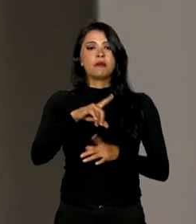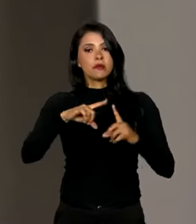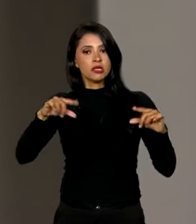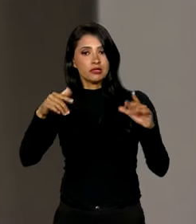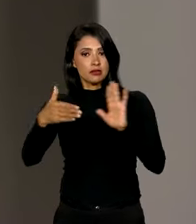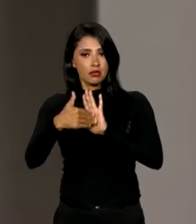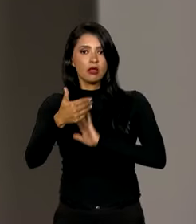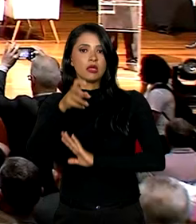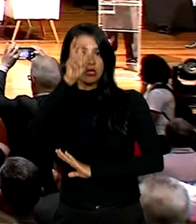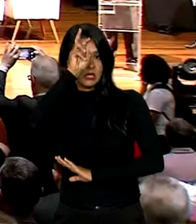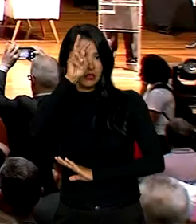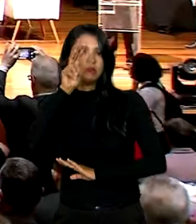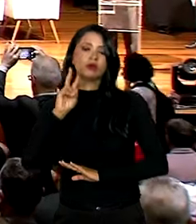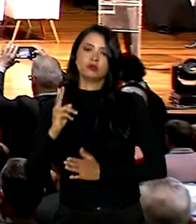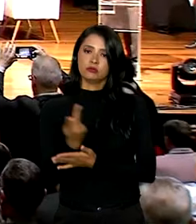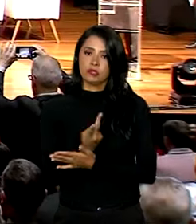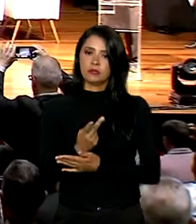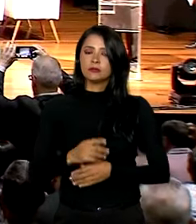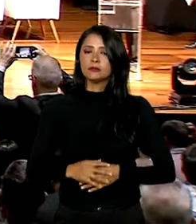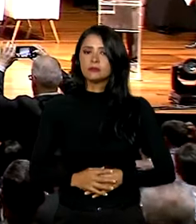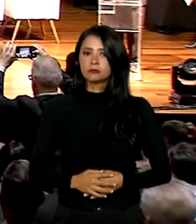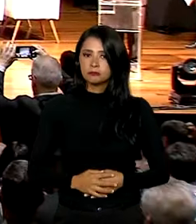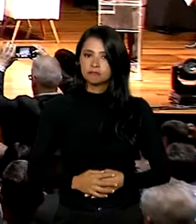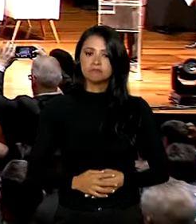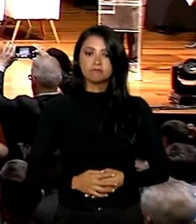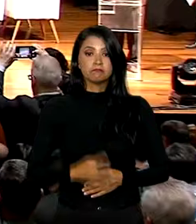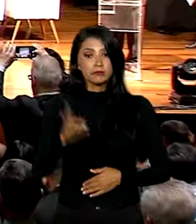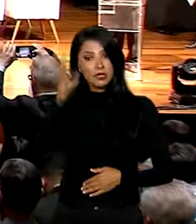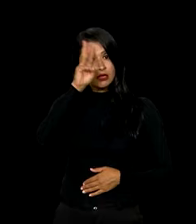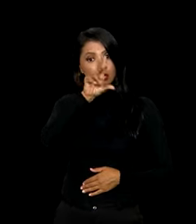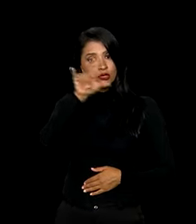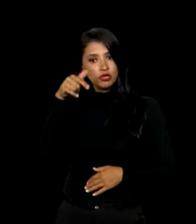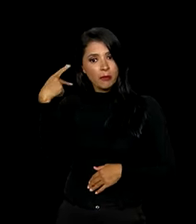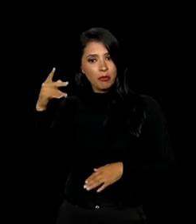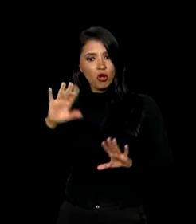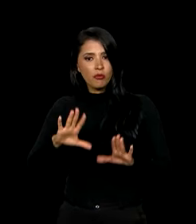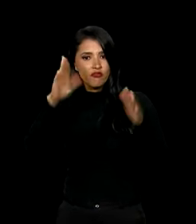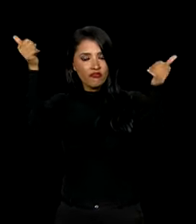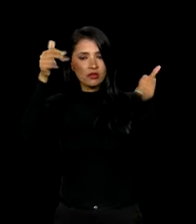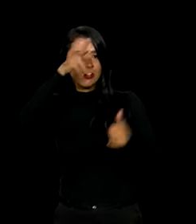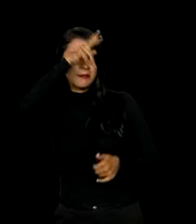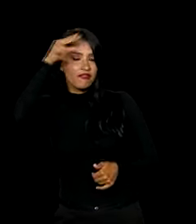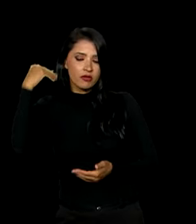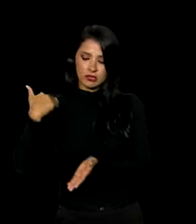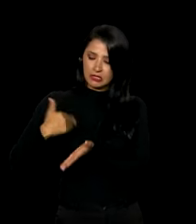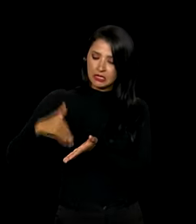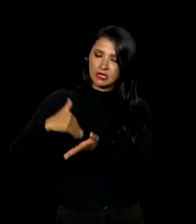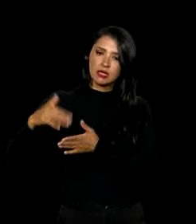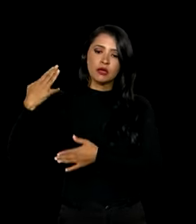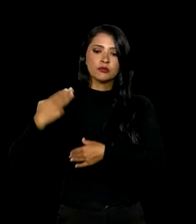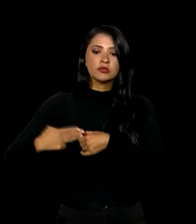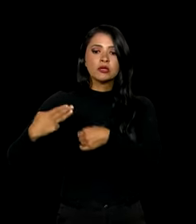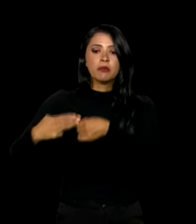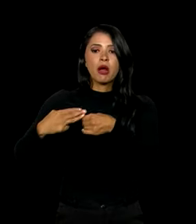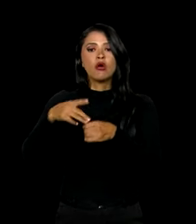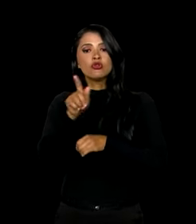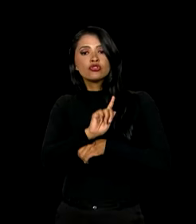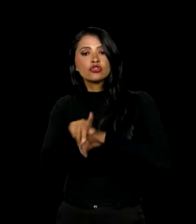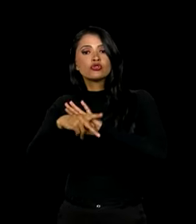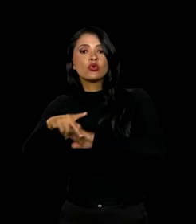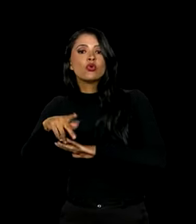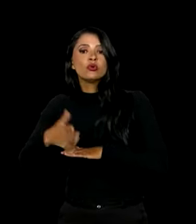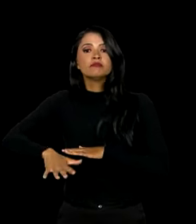próxima quinta-feira. Durante os três dias do evento, prefeitos, secretários municipais, gestores